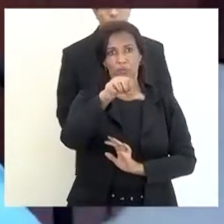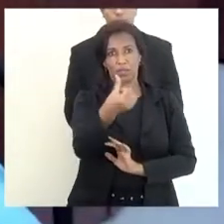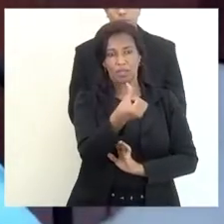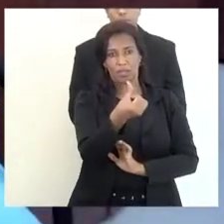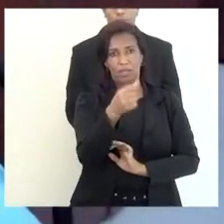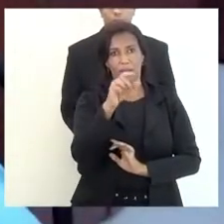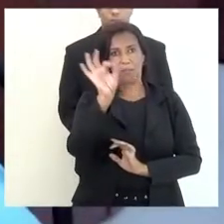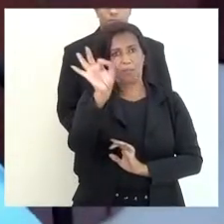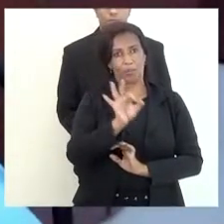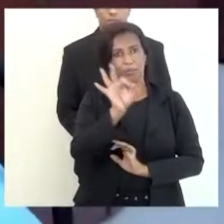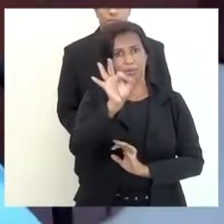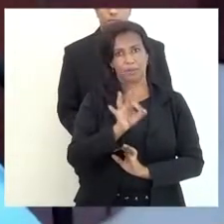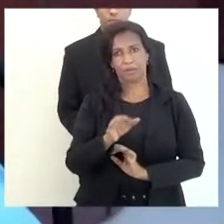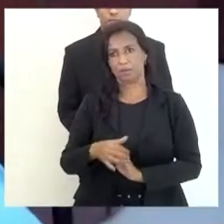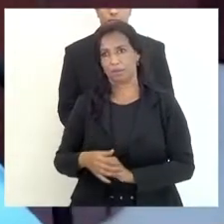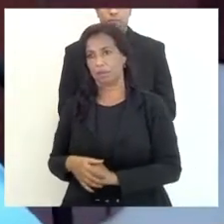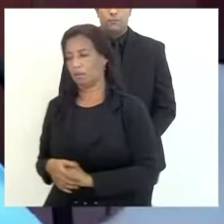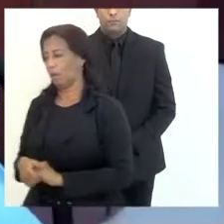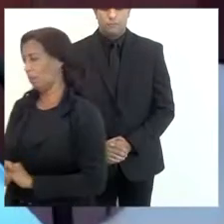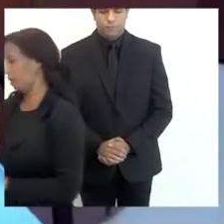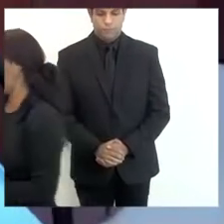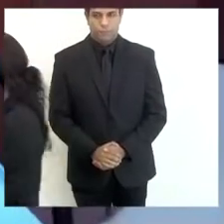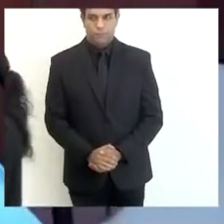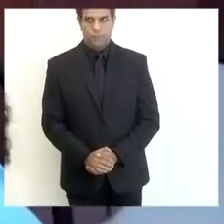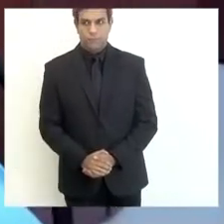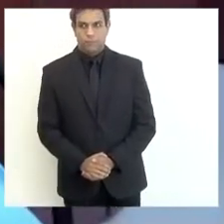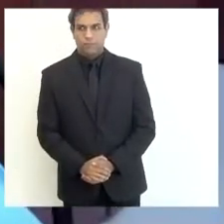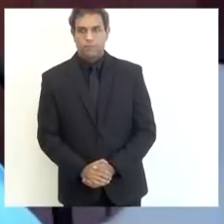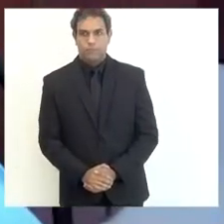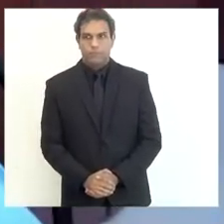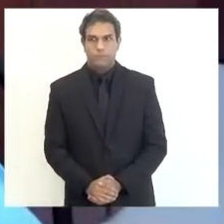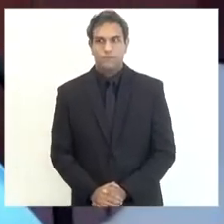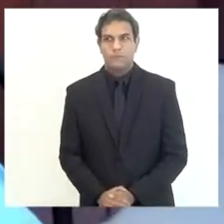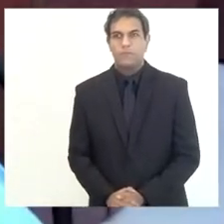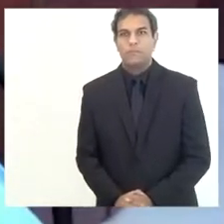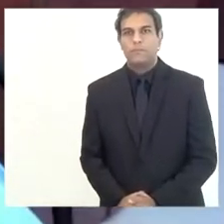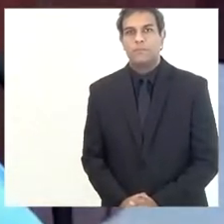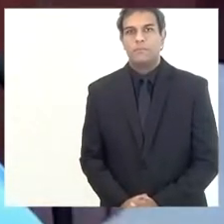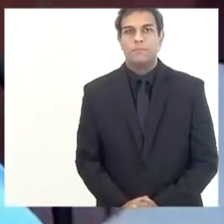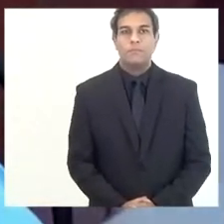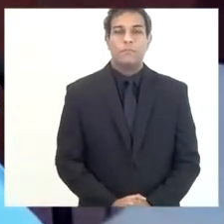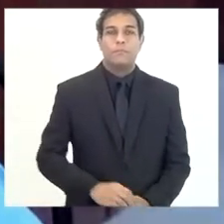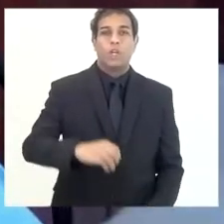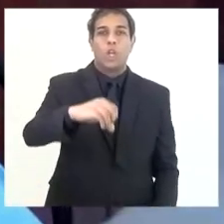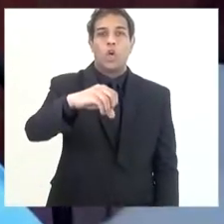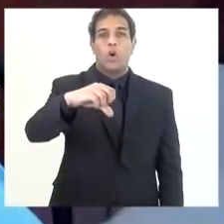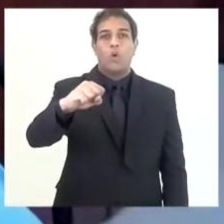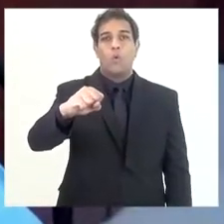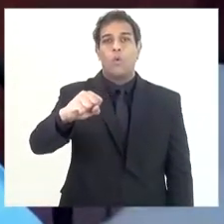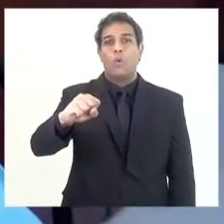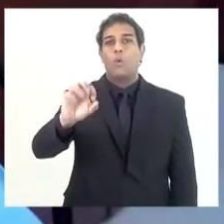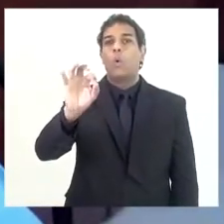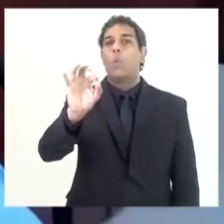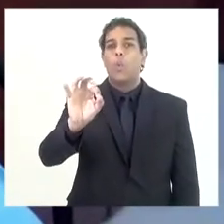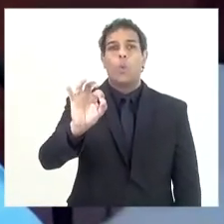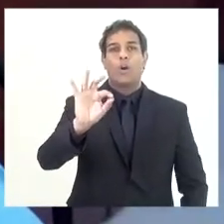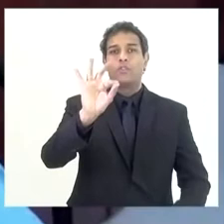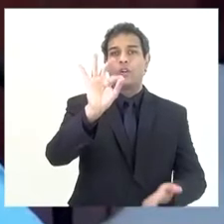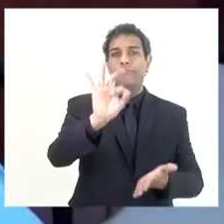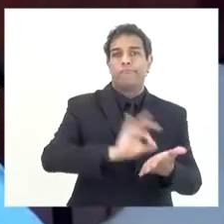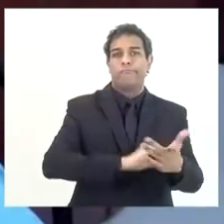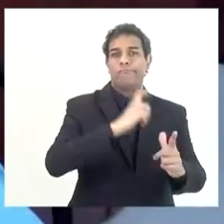96%, desculpa, 98% do total inscrito em dívida ativa,